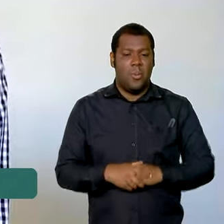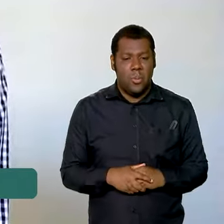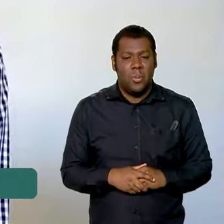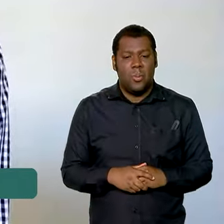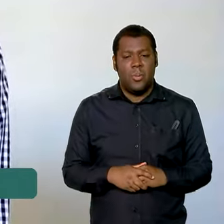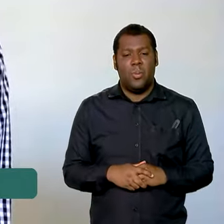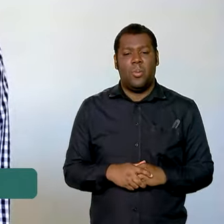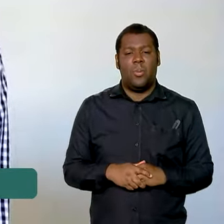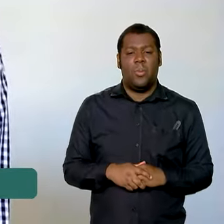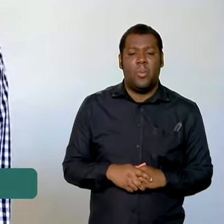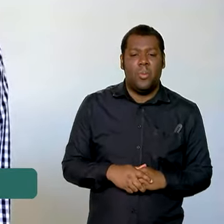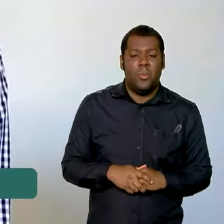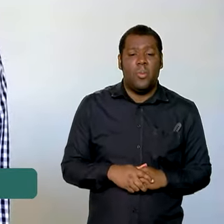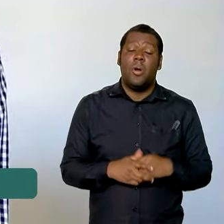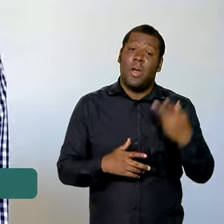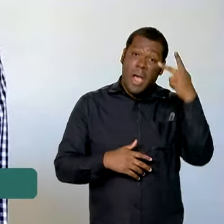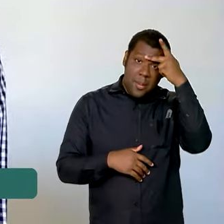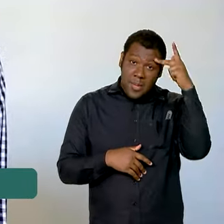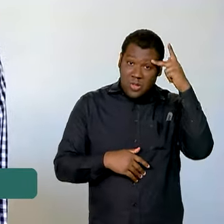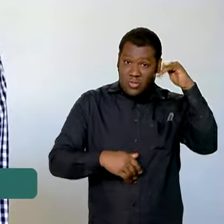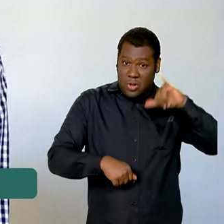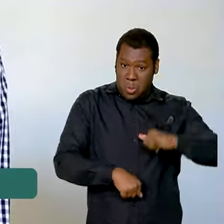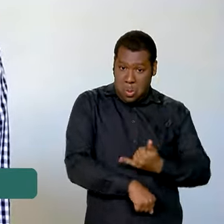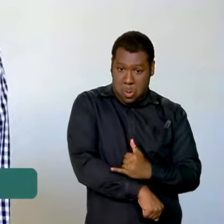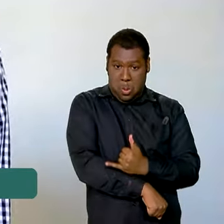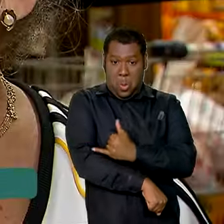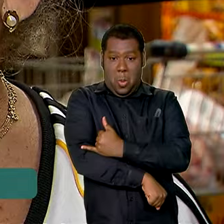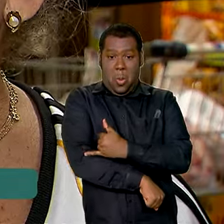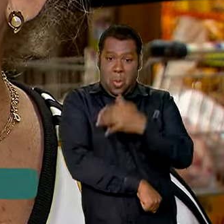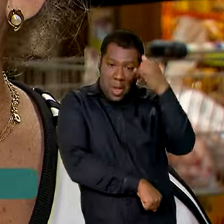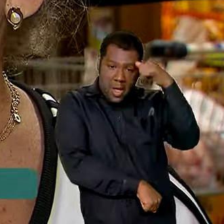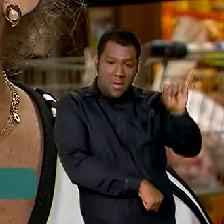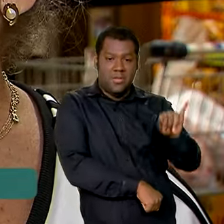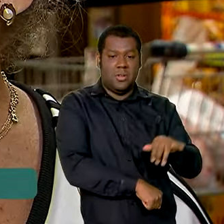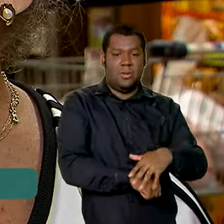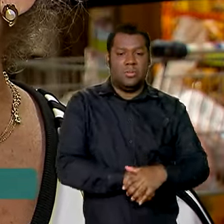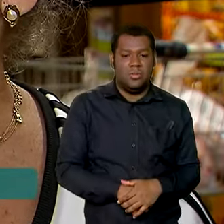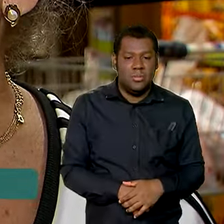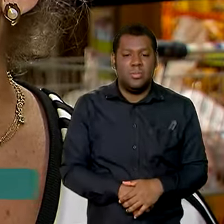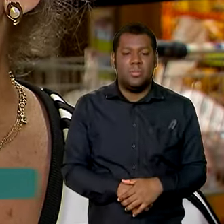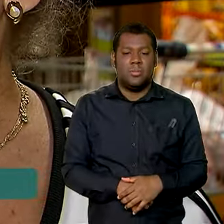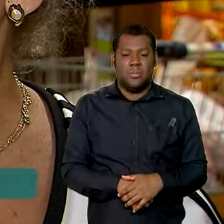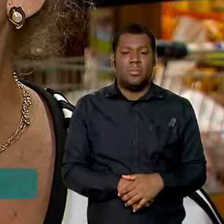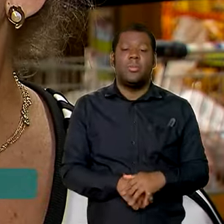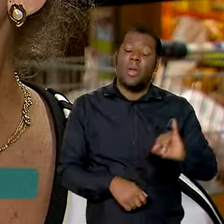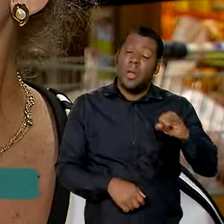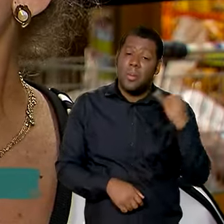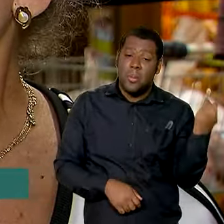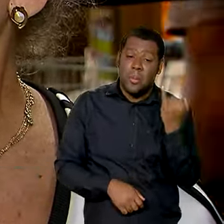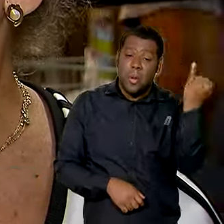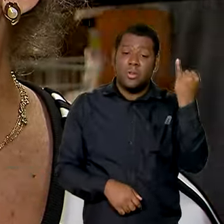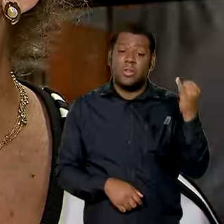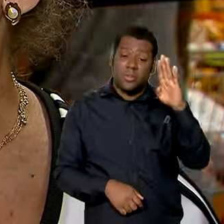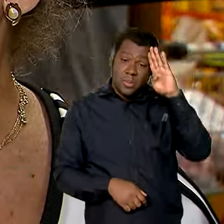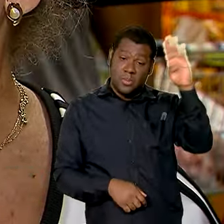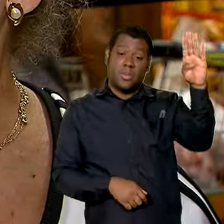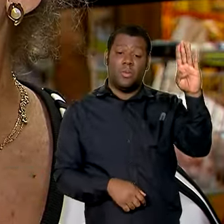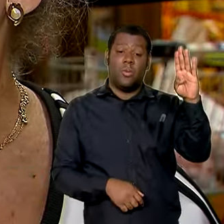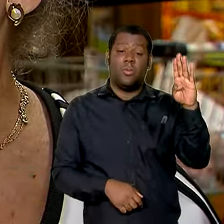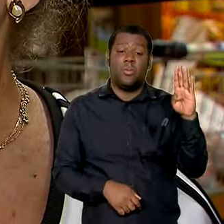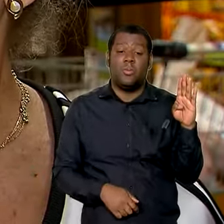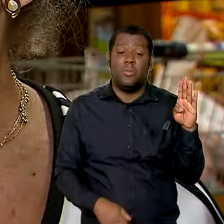que é a ponta da obesidade, do sobrepeso, das doenças crônicas. Eu acho extremamente importante, principalmente para quem